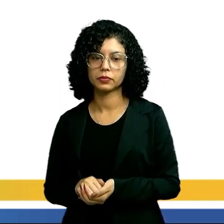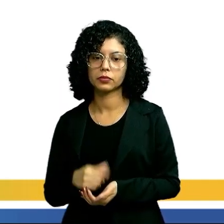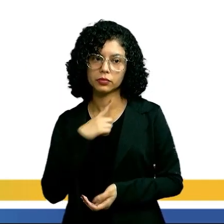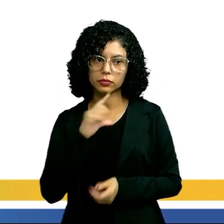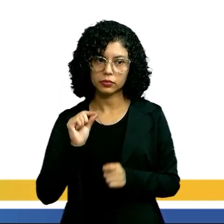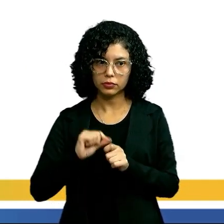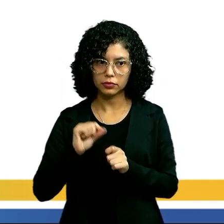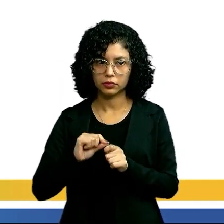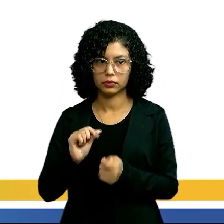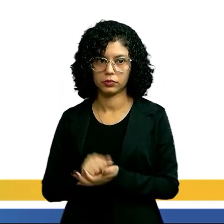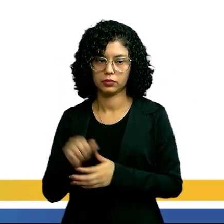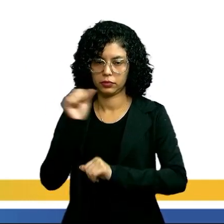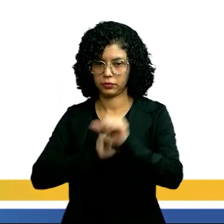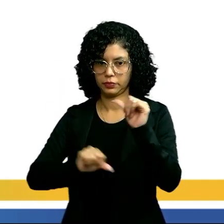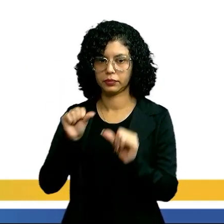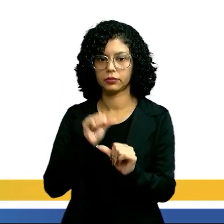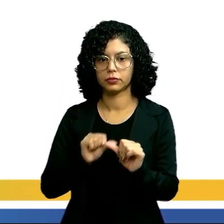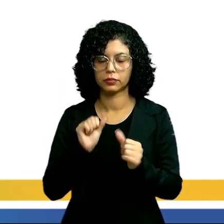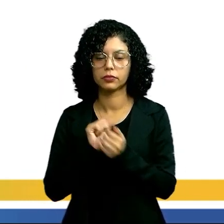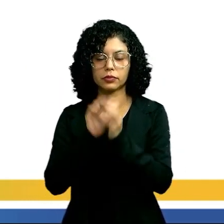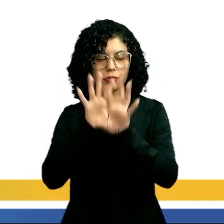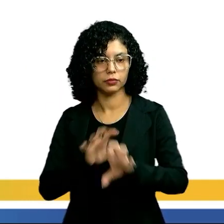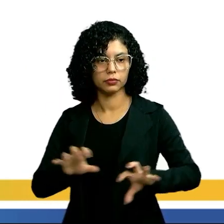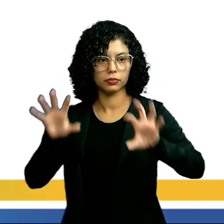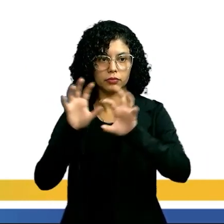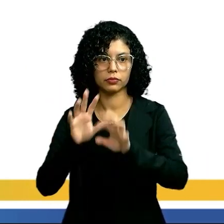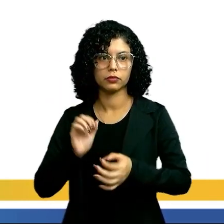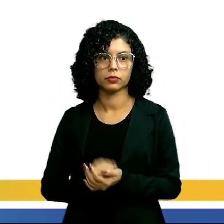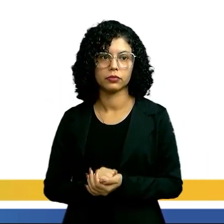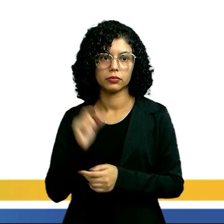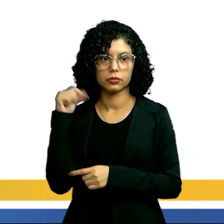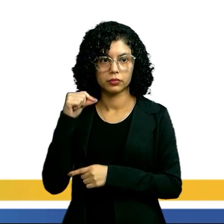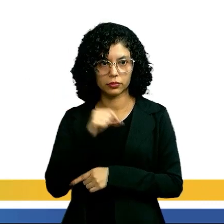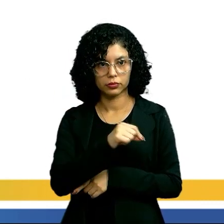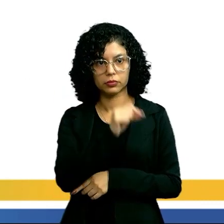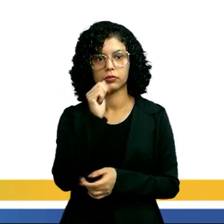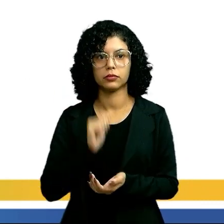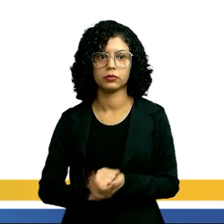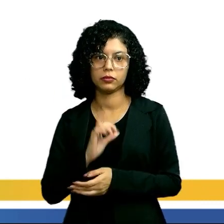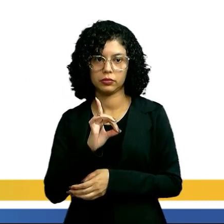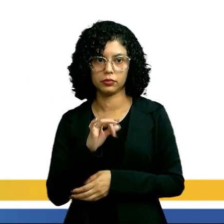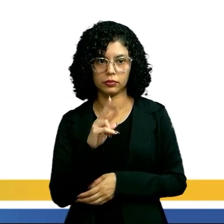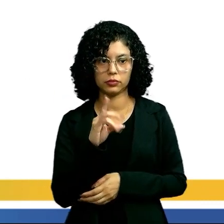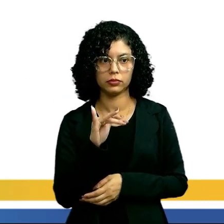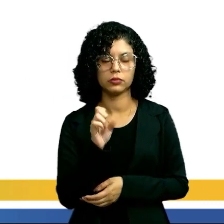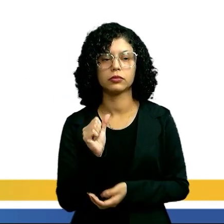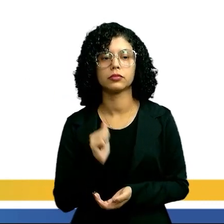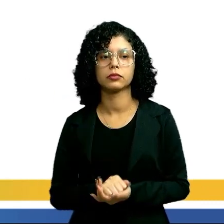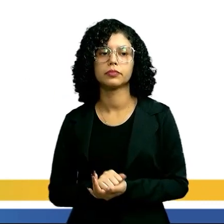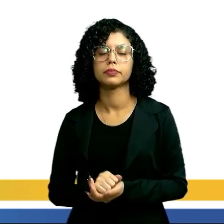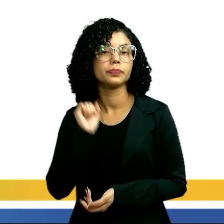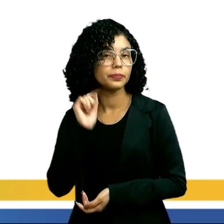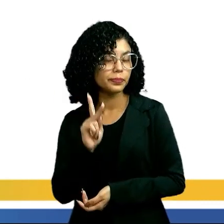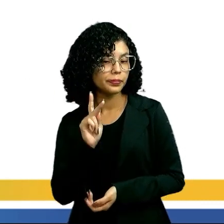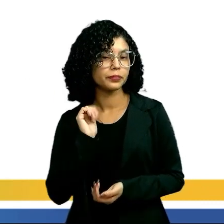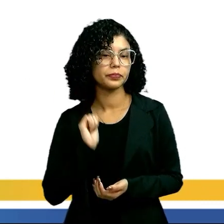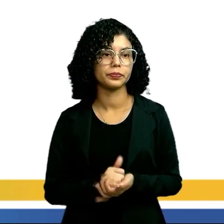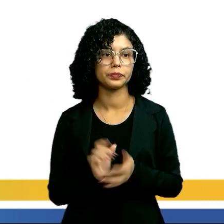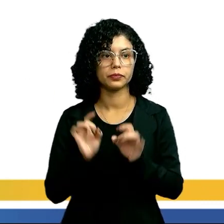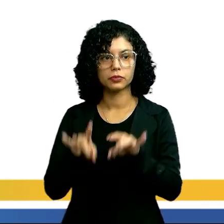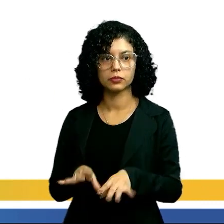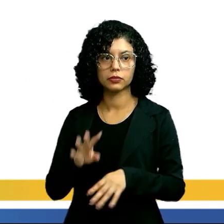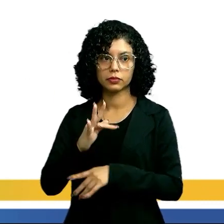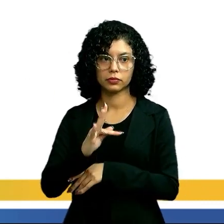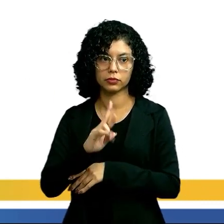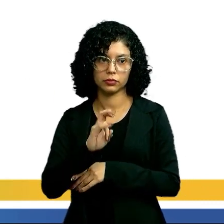túbulos vão fazer as trocas gasosas. No caso aí dos insetos, quilópodes, diplópodes, tá? E por